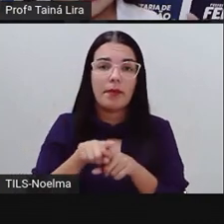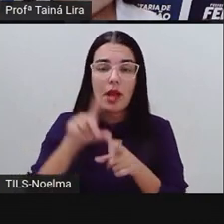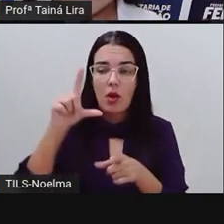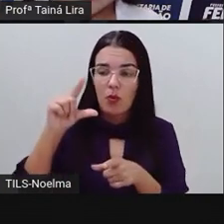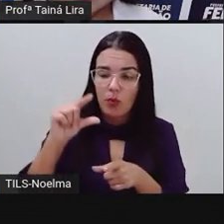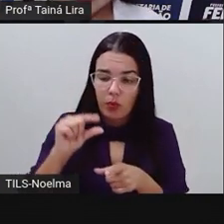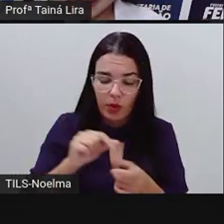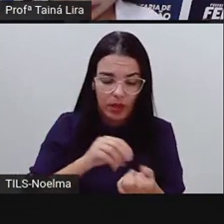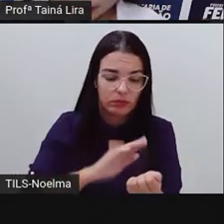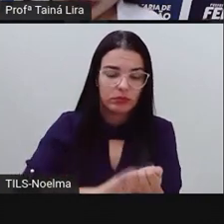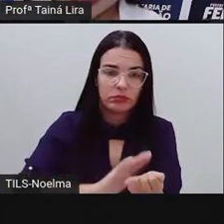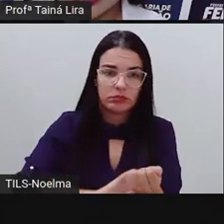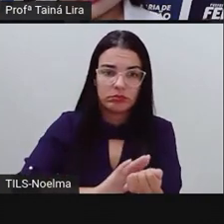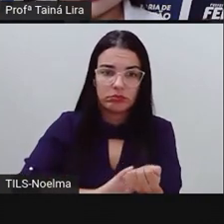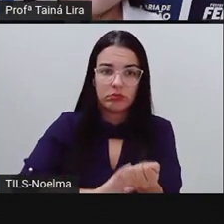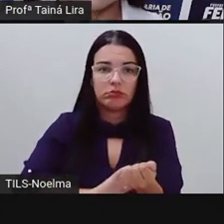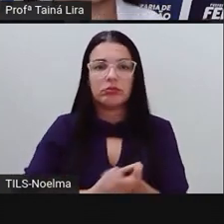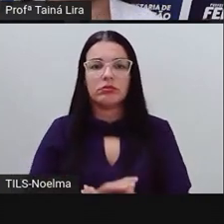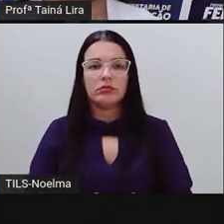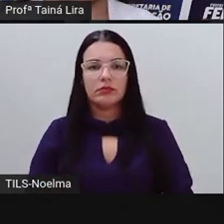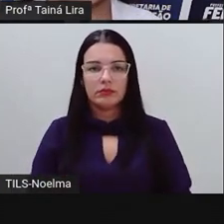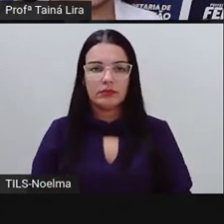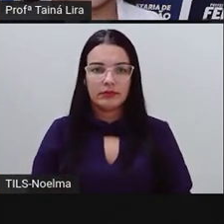arterial, certo?